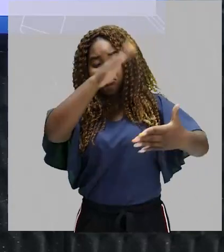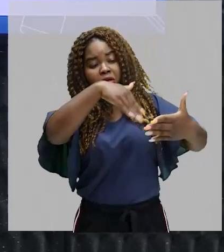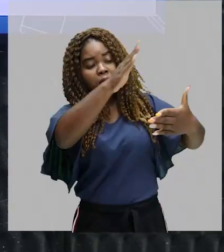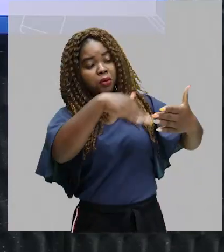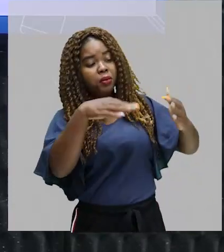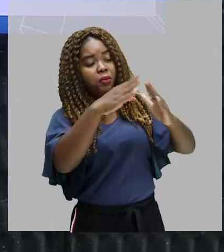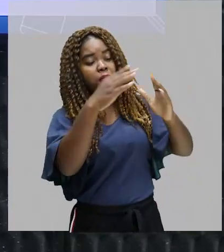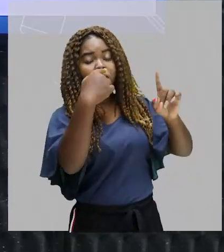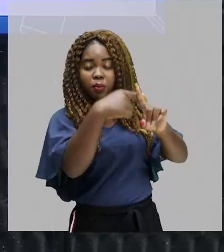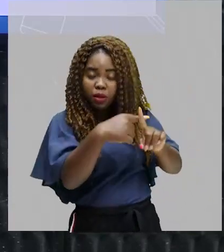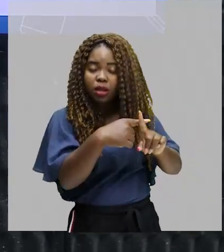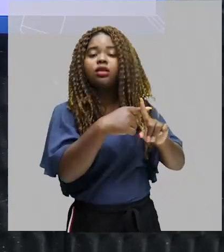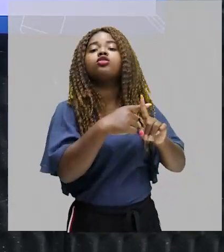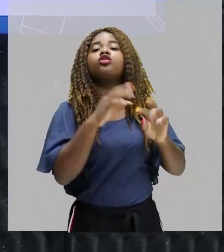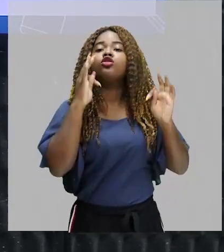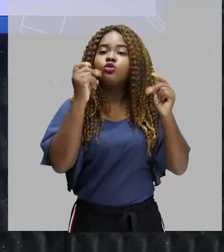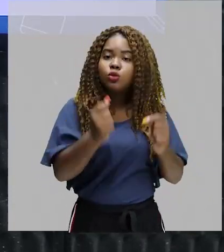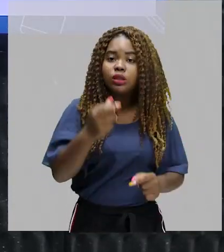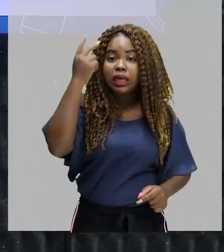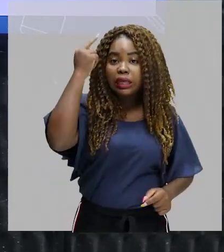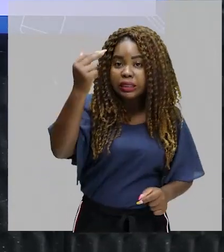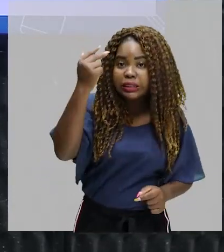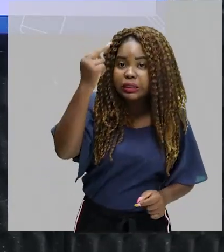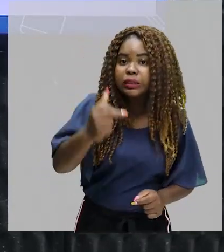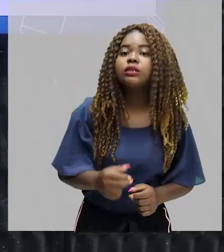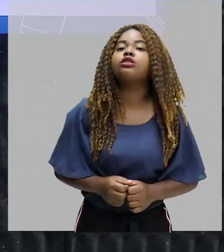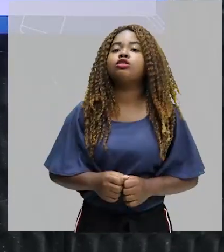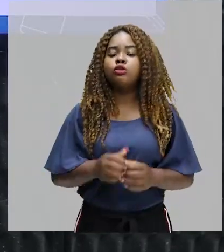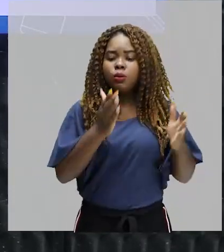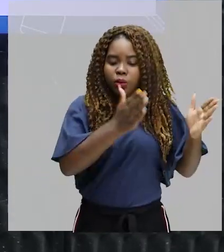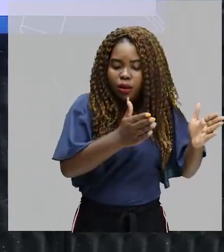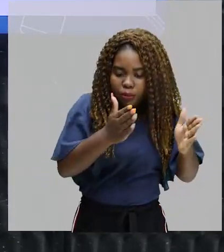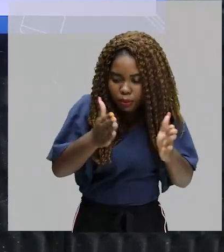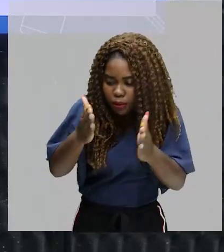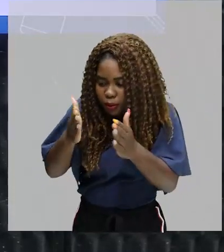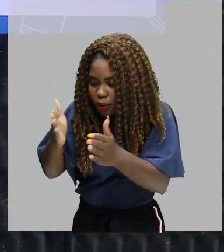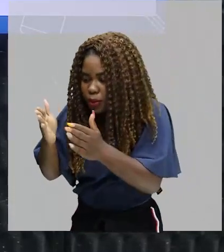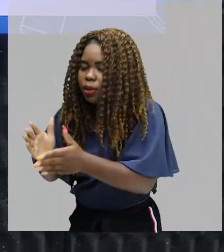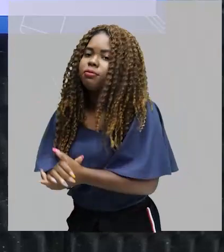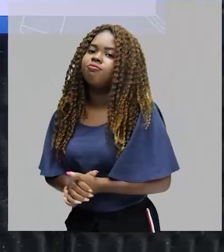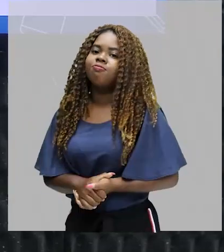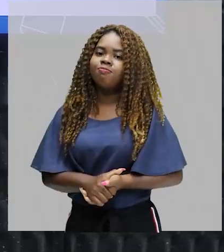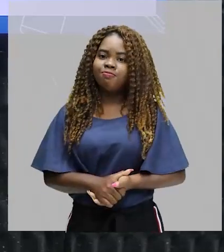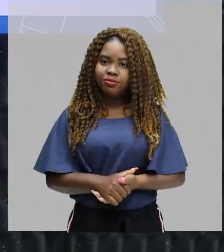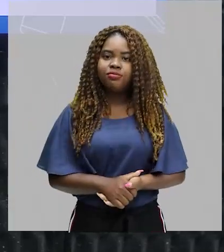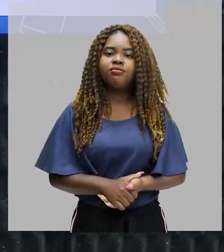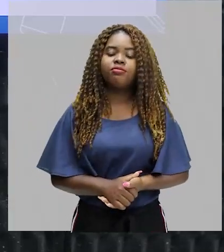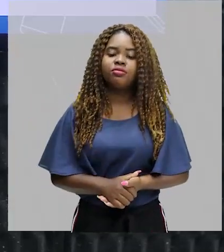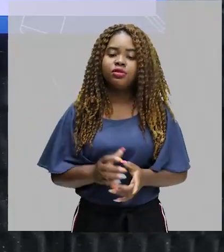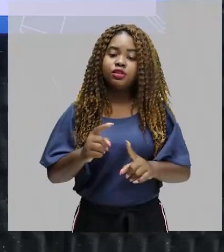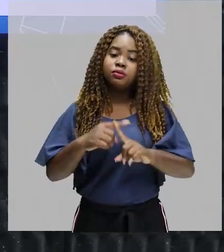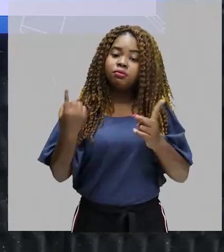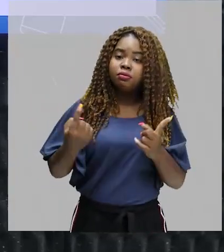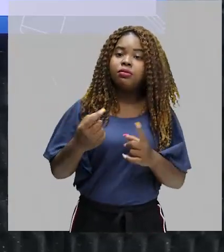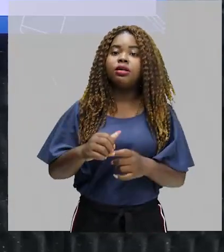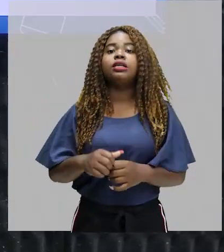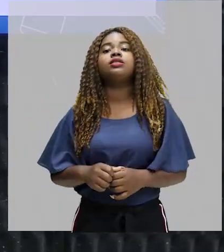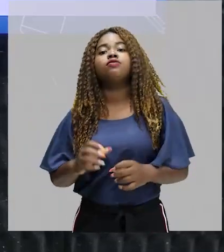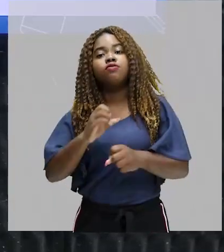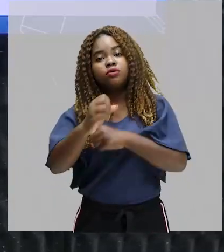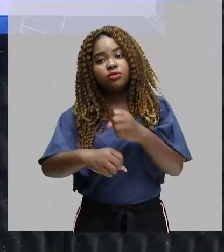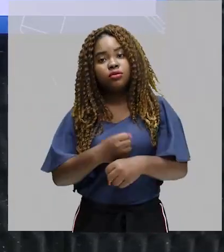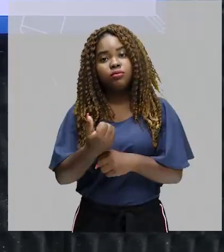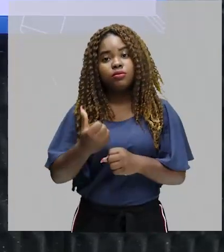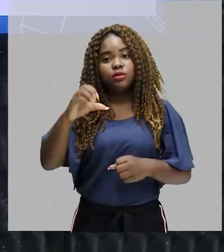igrejas toda essa trajetória, mostrando toda essa sequência, até compor uma história. Mas, em 1894, é quando